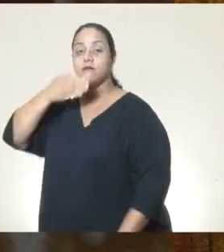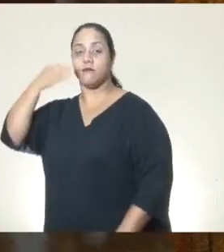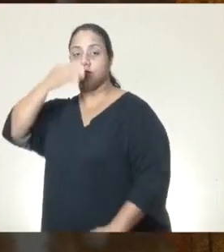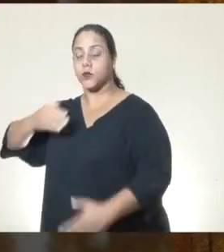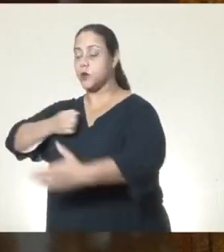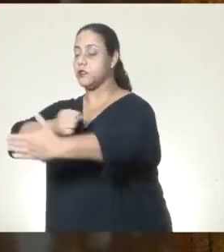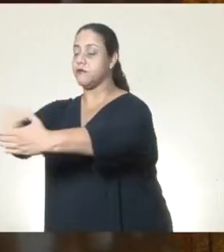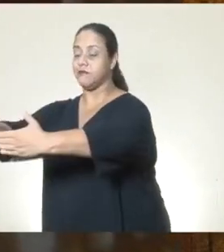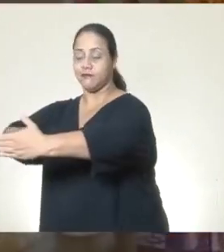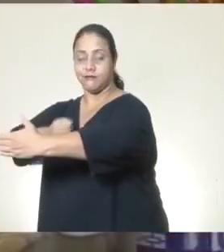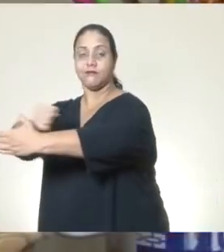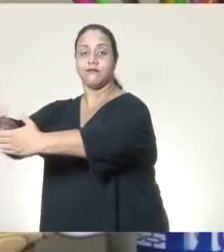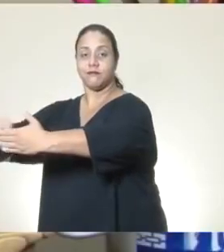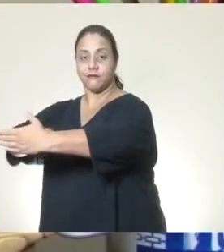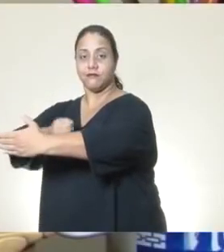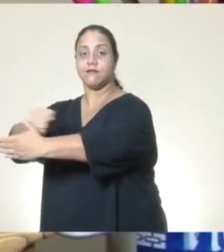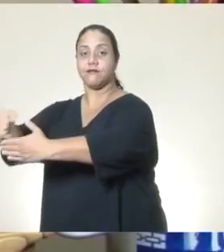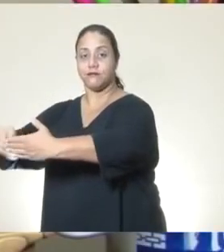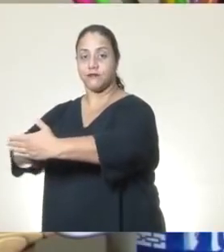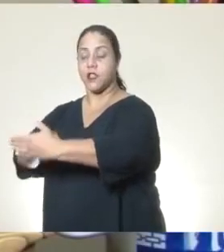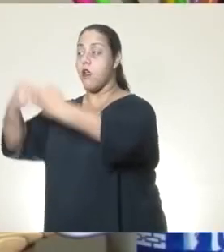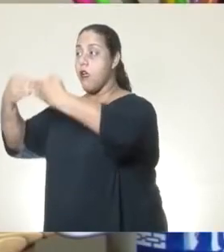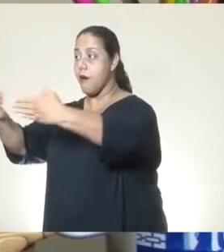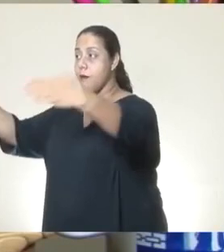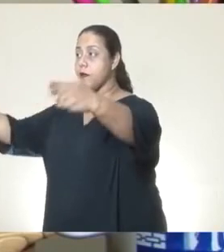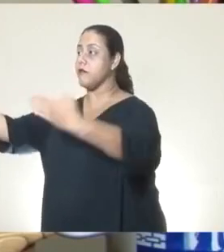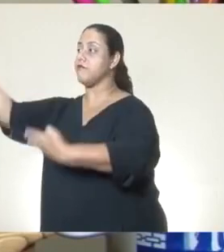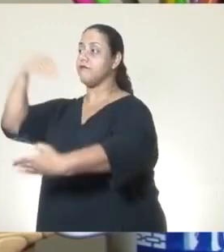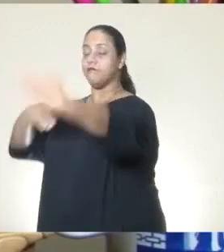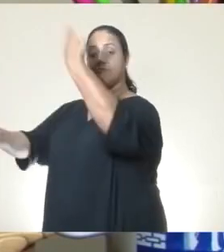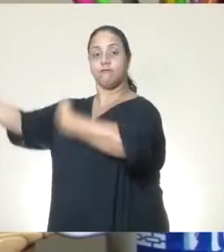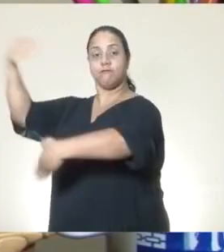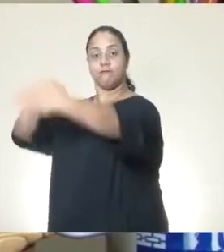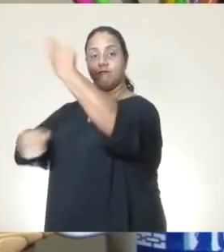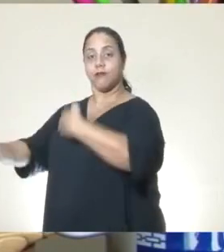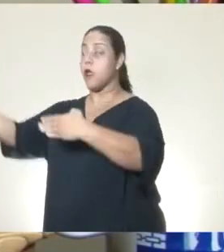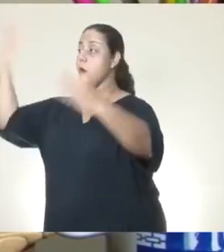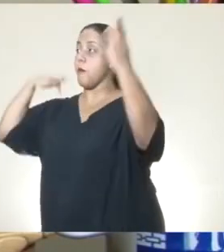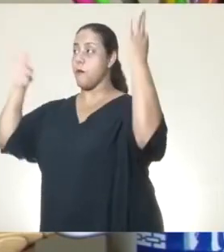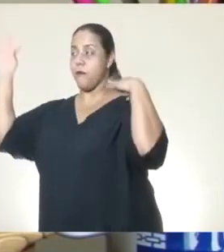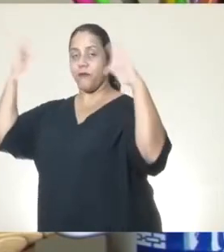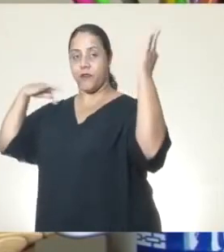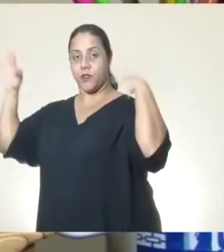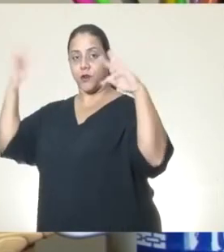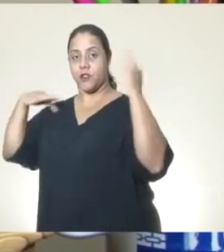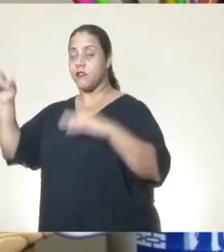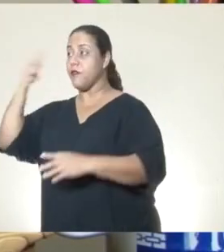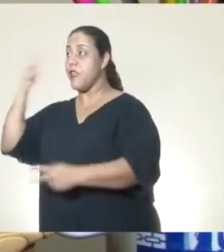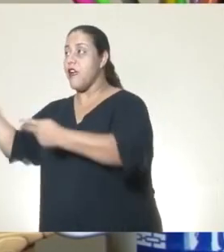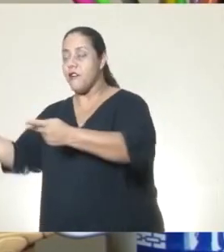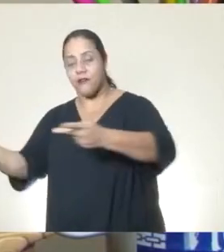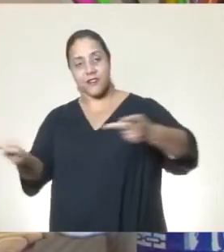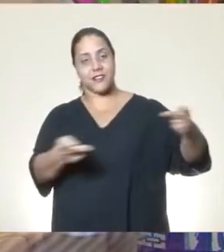a meu ver, uma outra atividade, que é fazer doces e abrir aqui as portas da casa dela